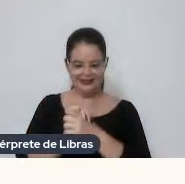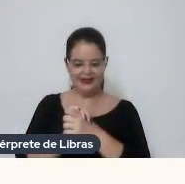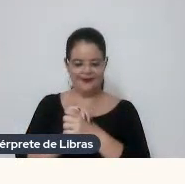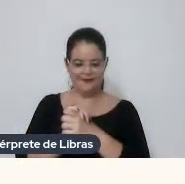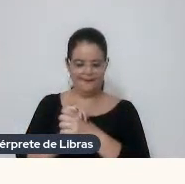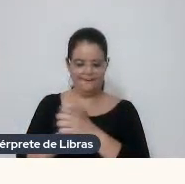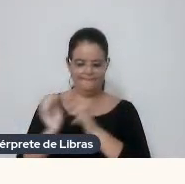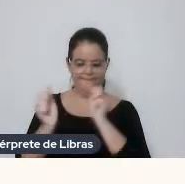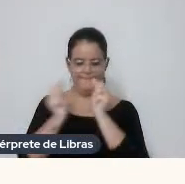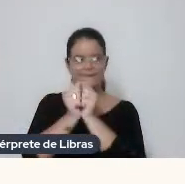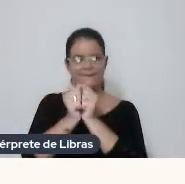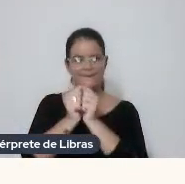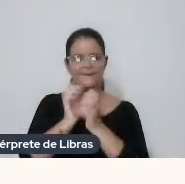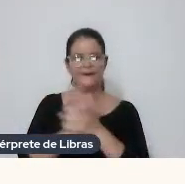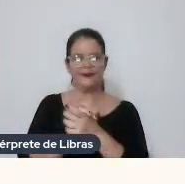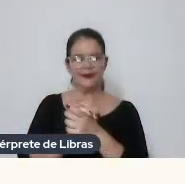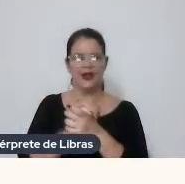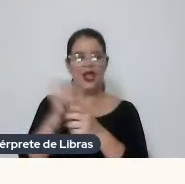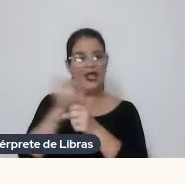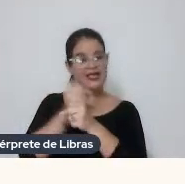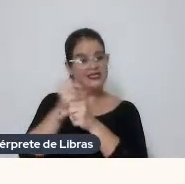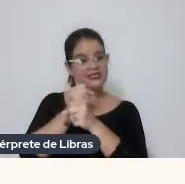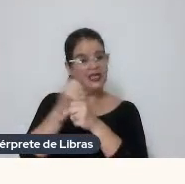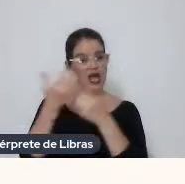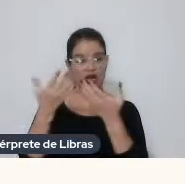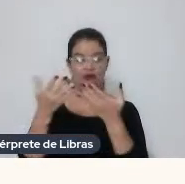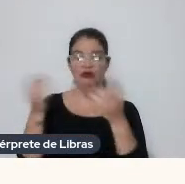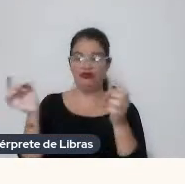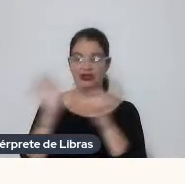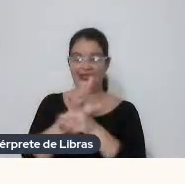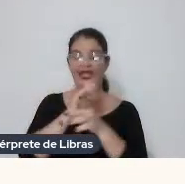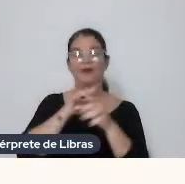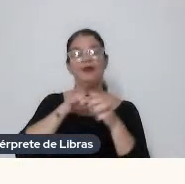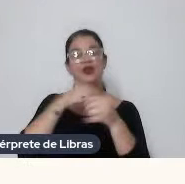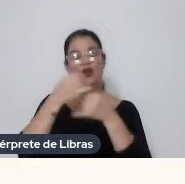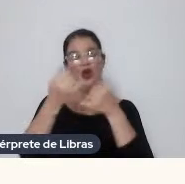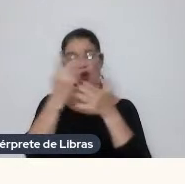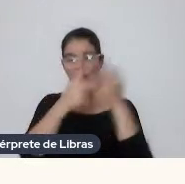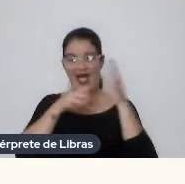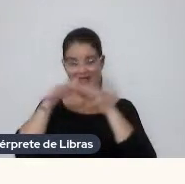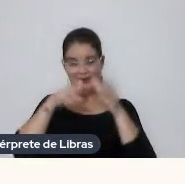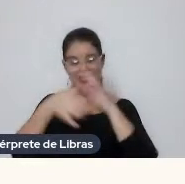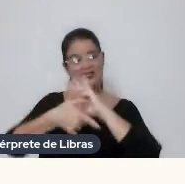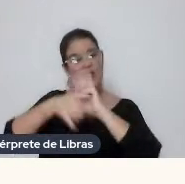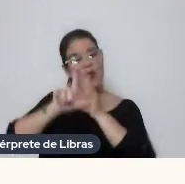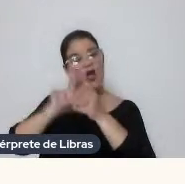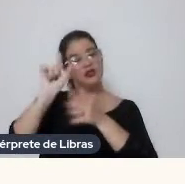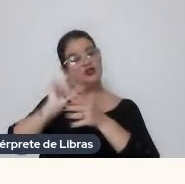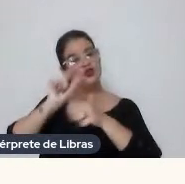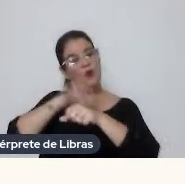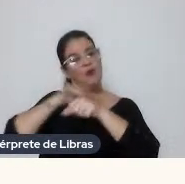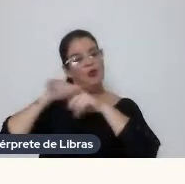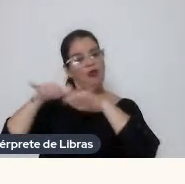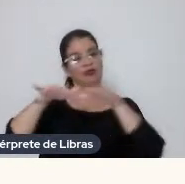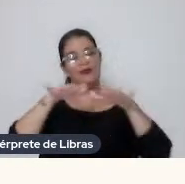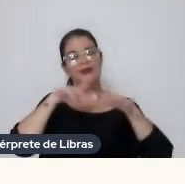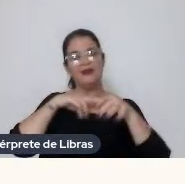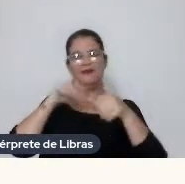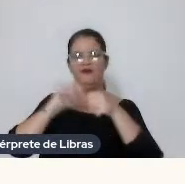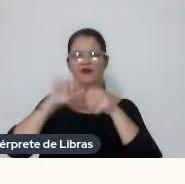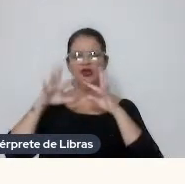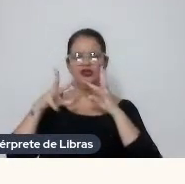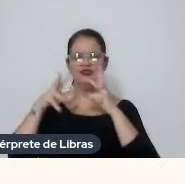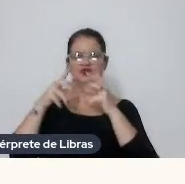Nesse Esse ano A gente Terminou a animação Um pouquinho Antes da pandemia Fez toda a pós É